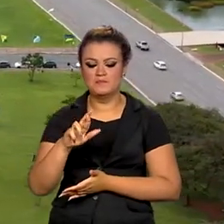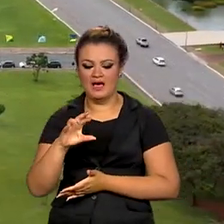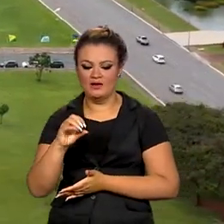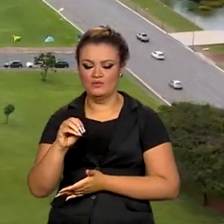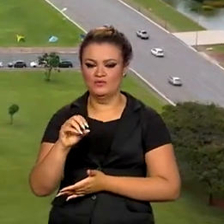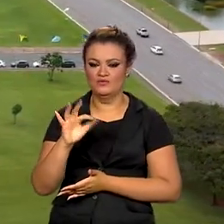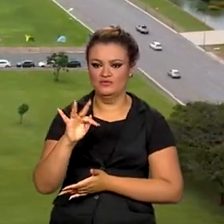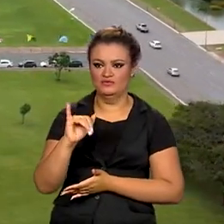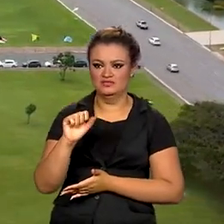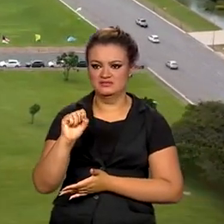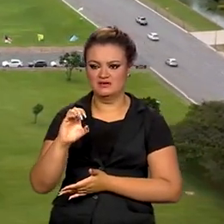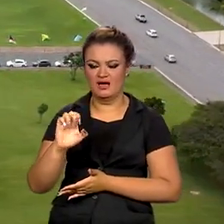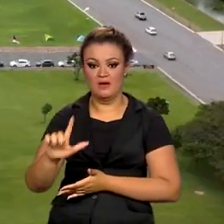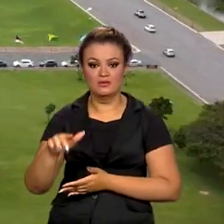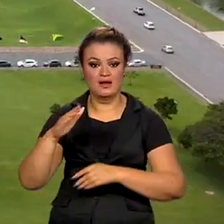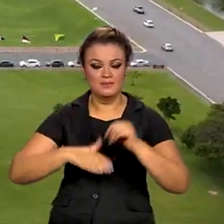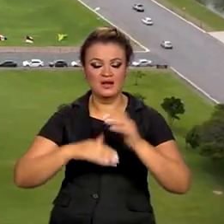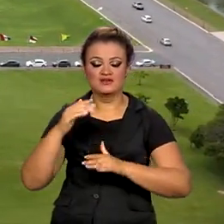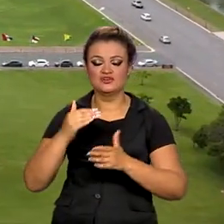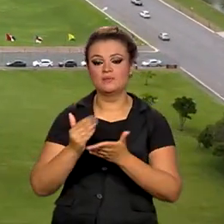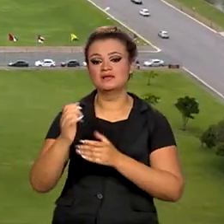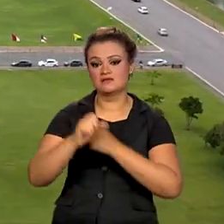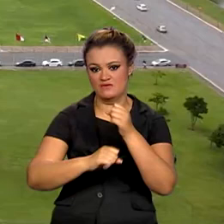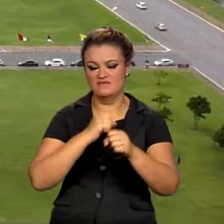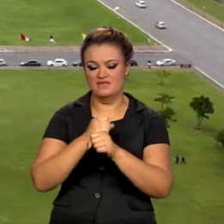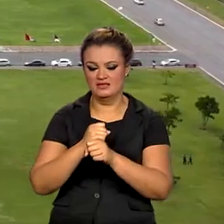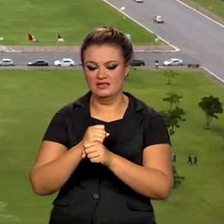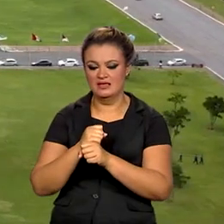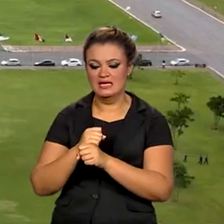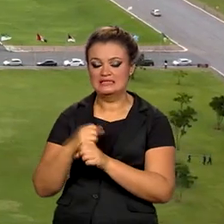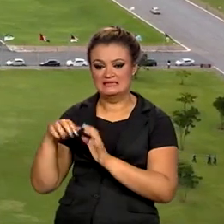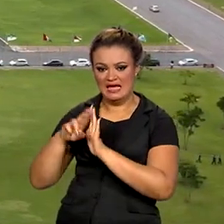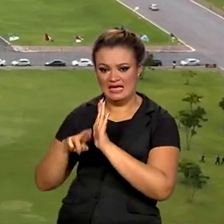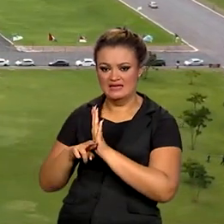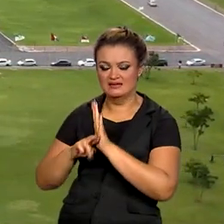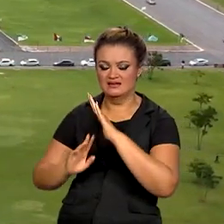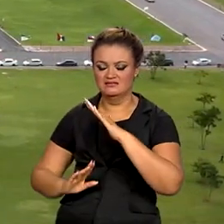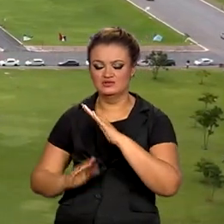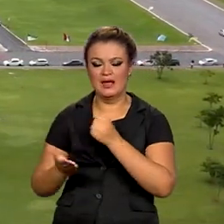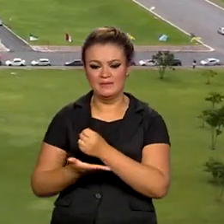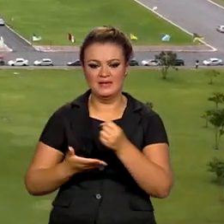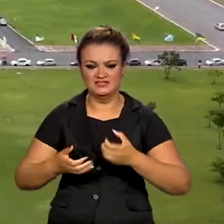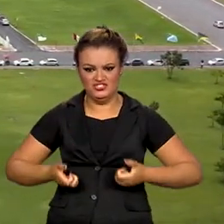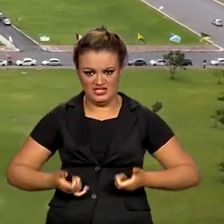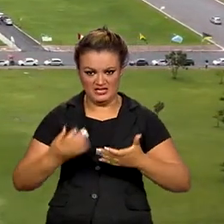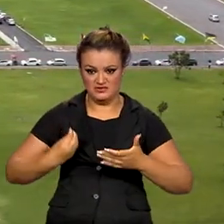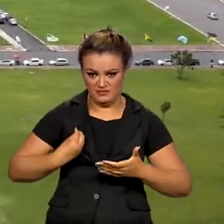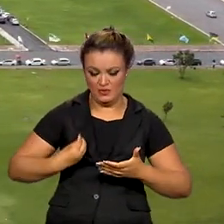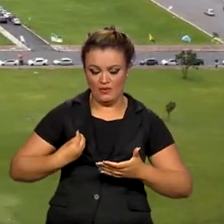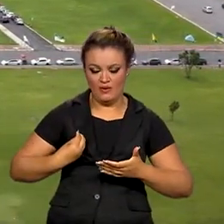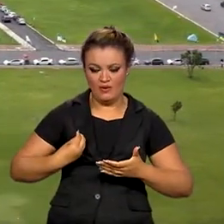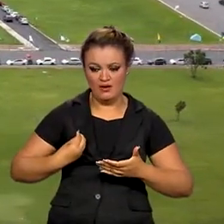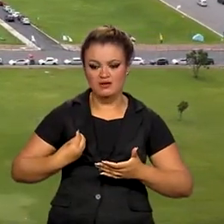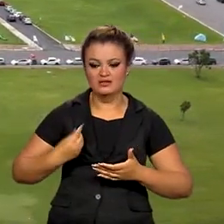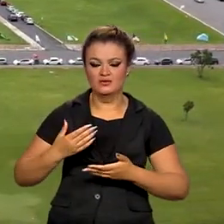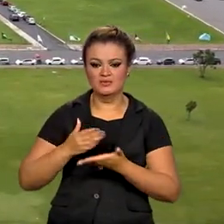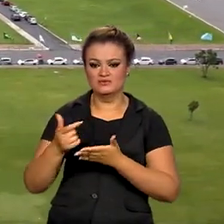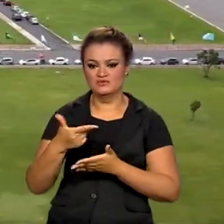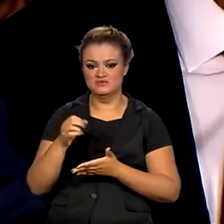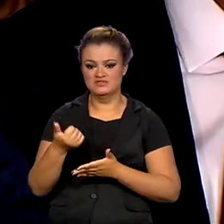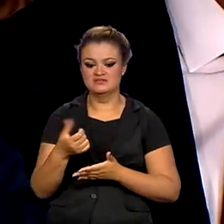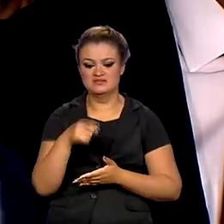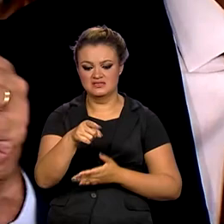a partir do ano que vem e vai substituir a regra do teto de gastos em vigor desde 2016.